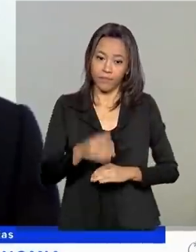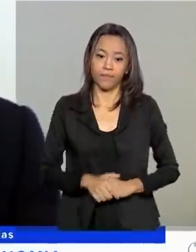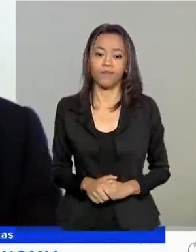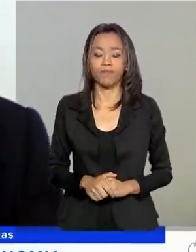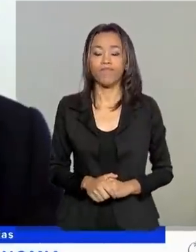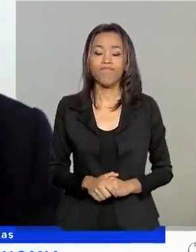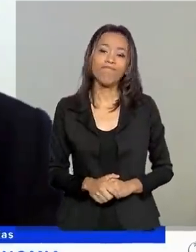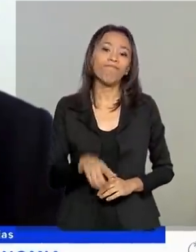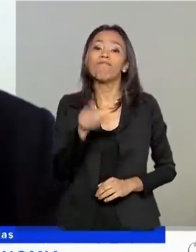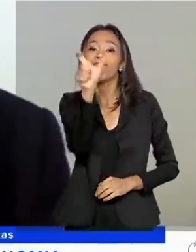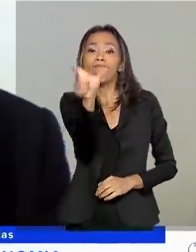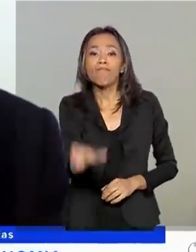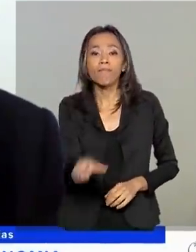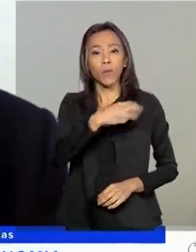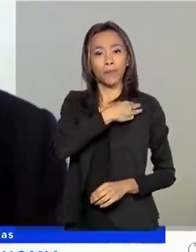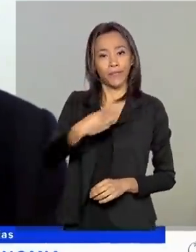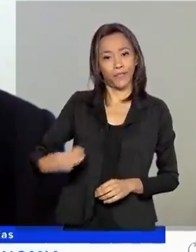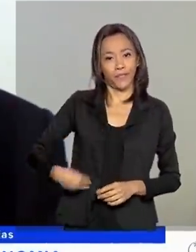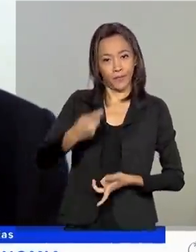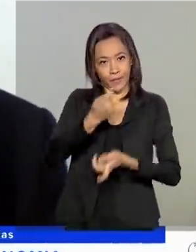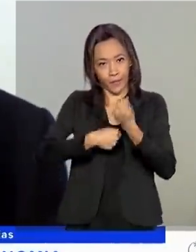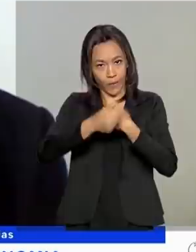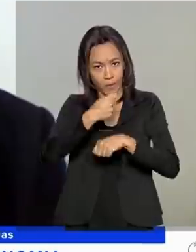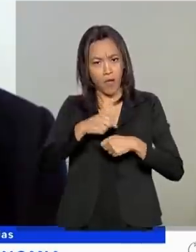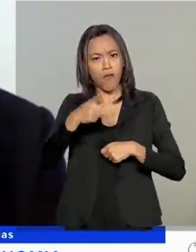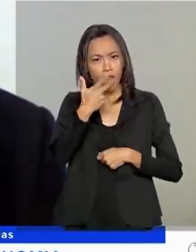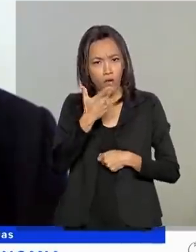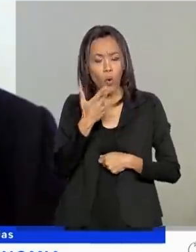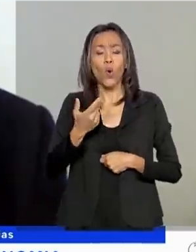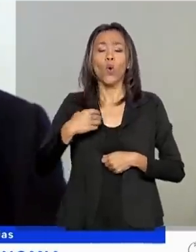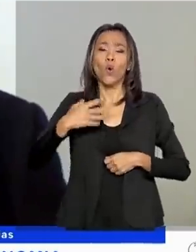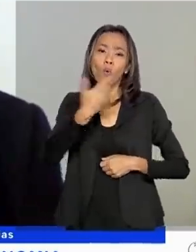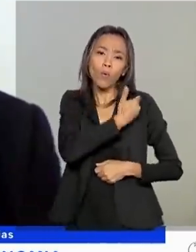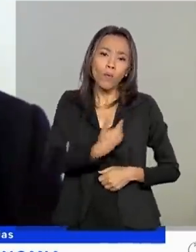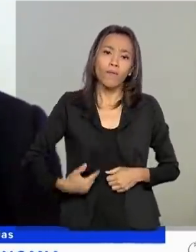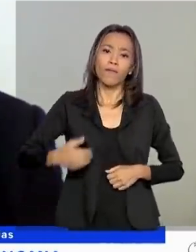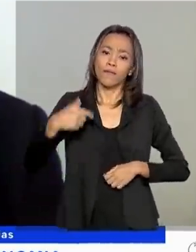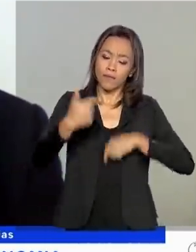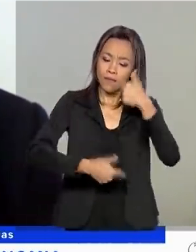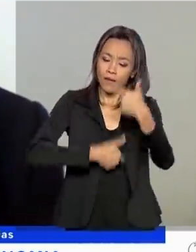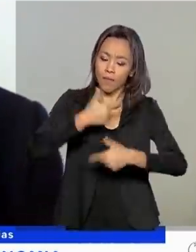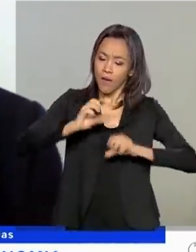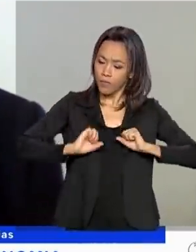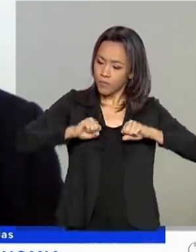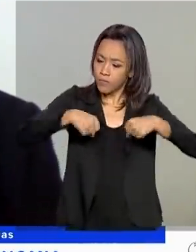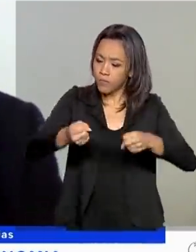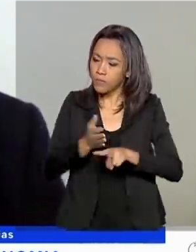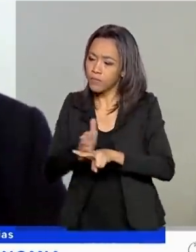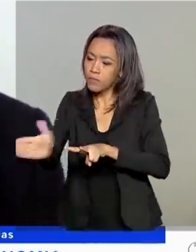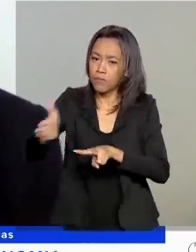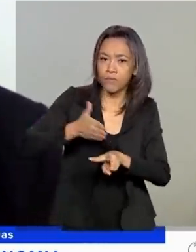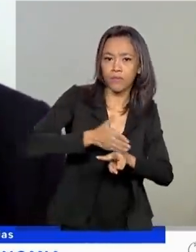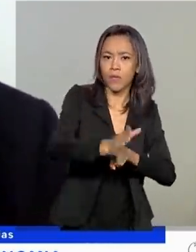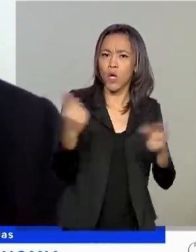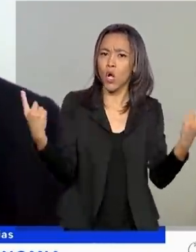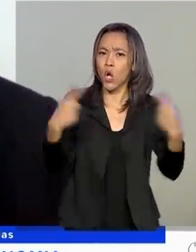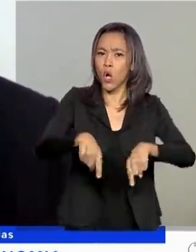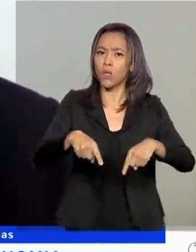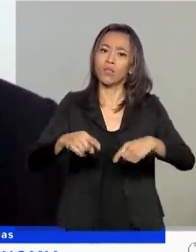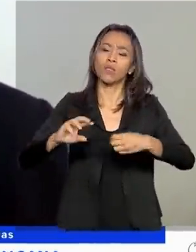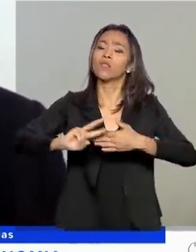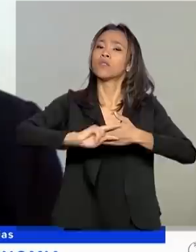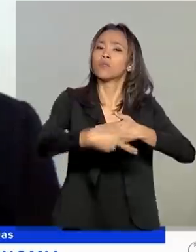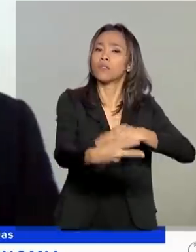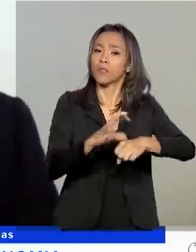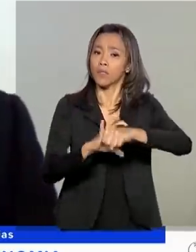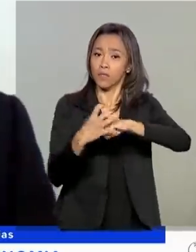O ministro da Economia reforçou que o governo trabalha em duas frentes para reduzir os impactos do coronavírus, saúde e